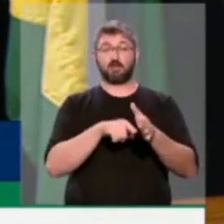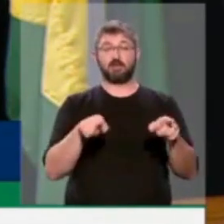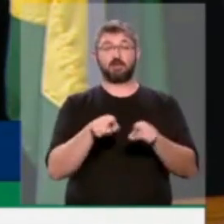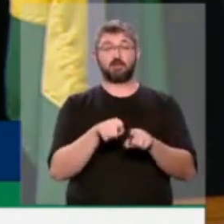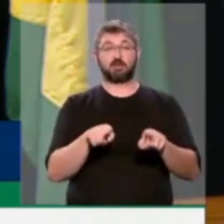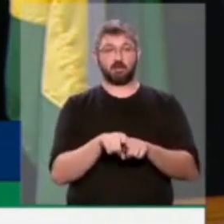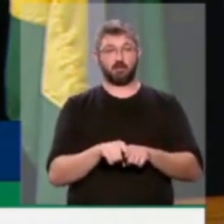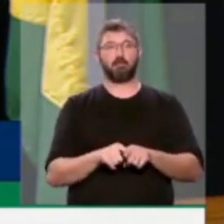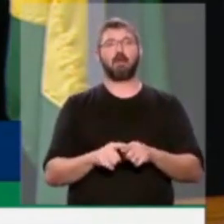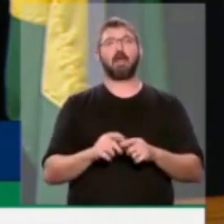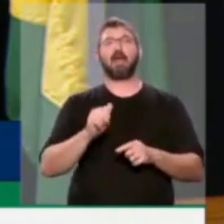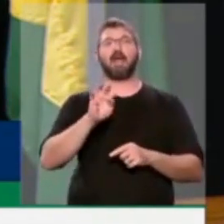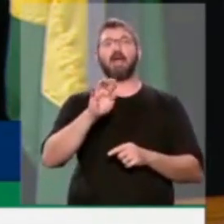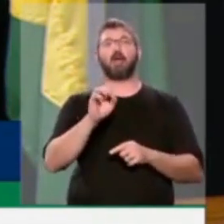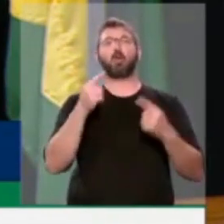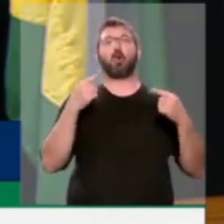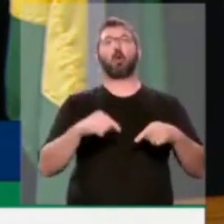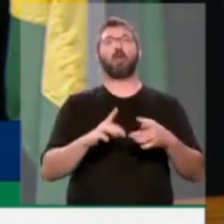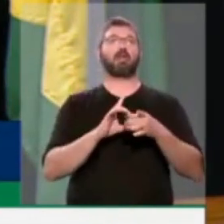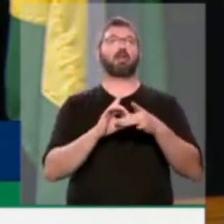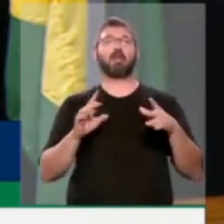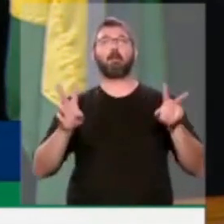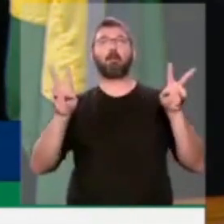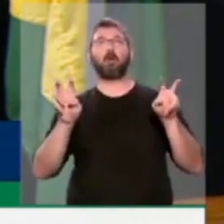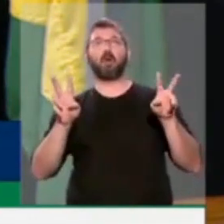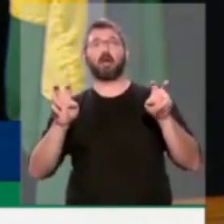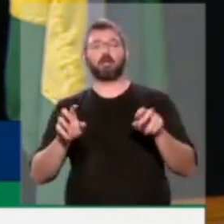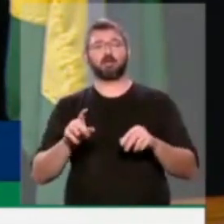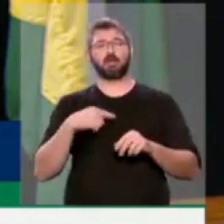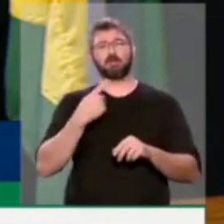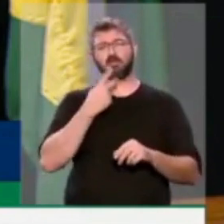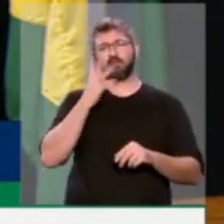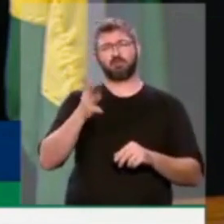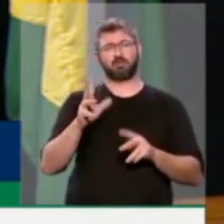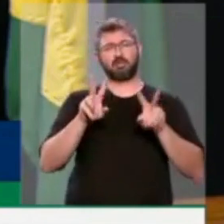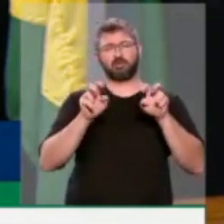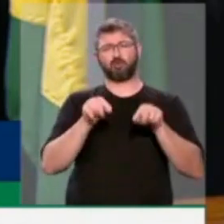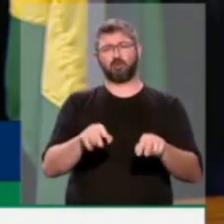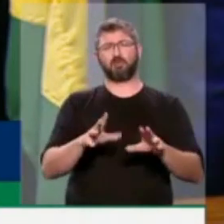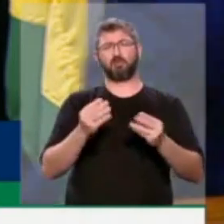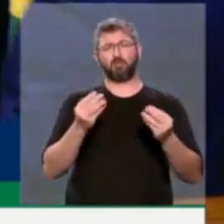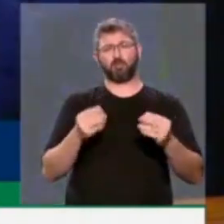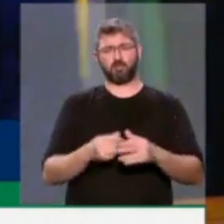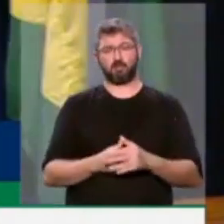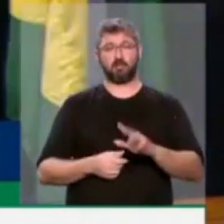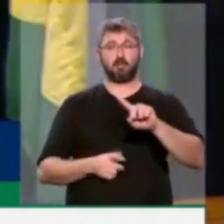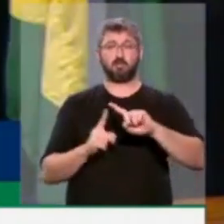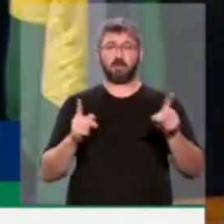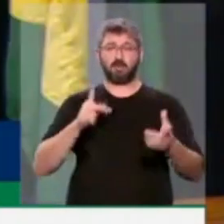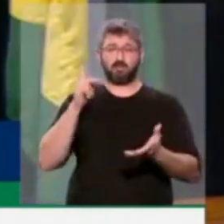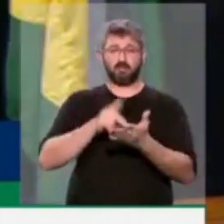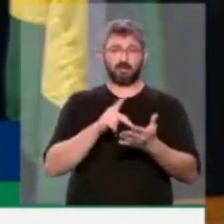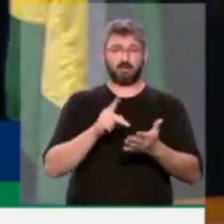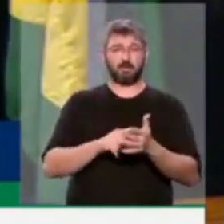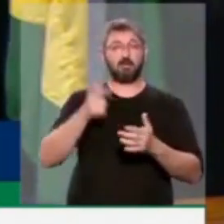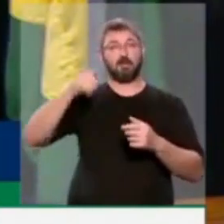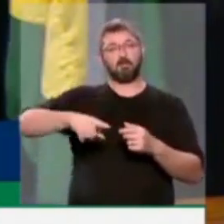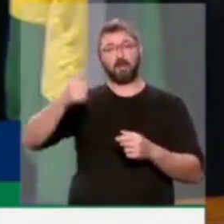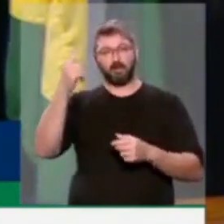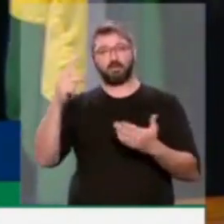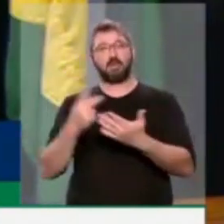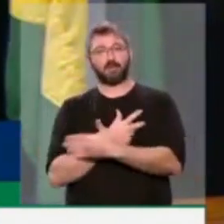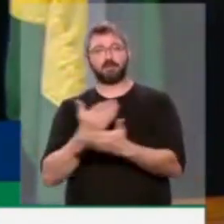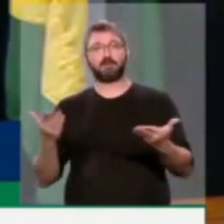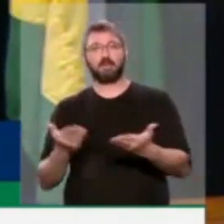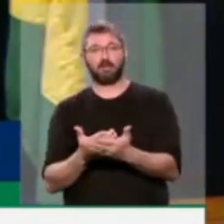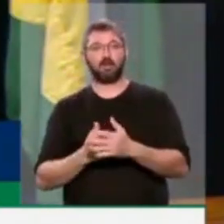atos antidemocráticos, que já falamos bastante sobre ele aqui. E, na verdade, hoje vamos falar sobre mais um capítulo,